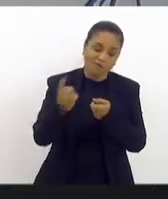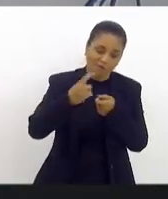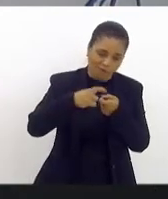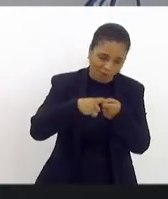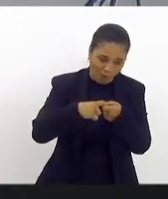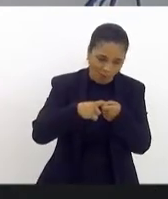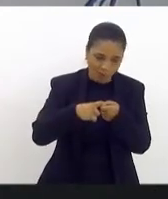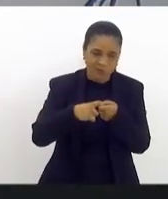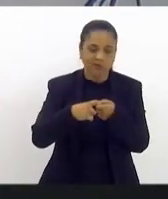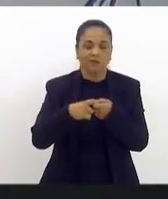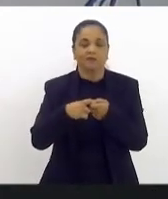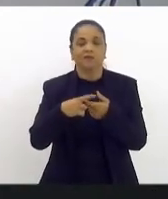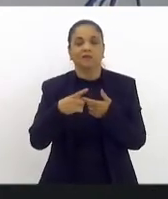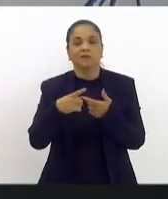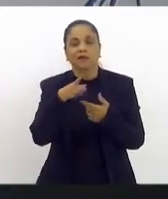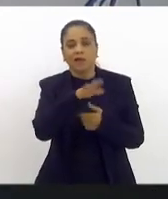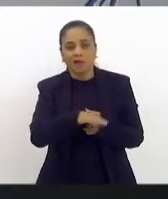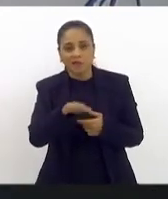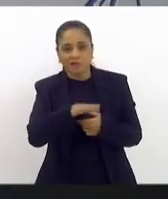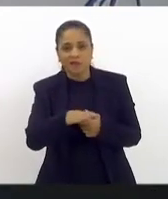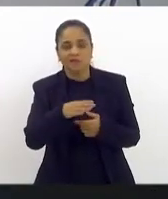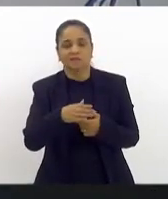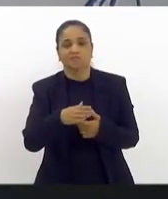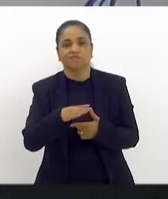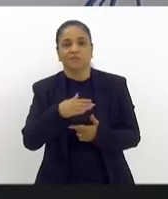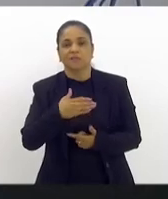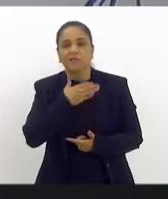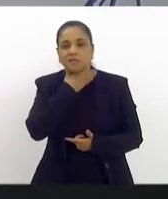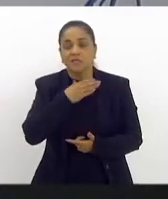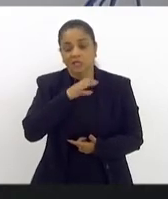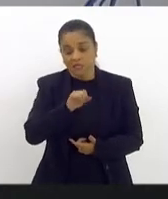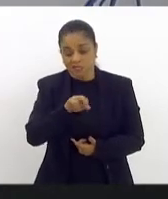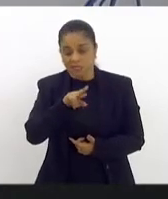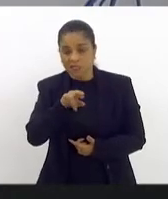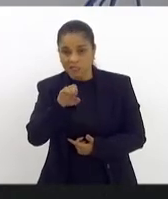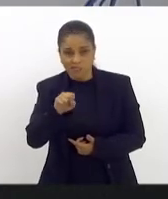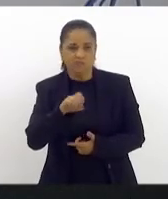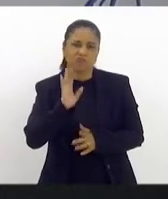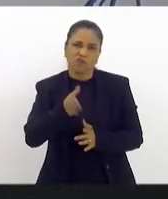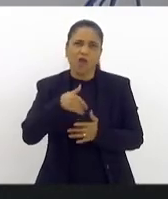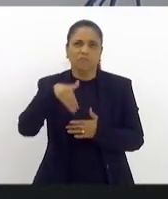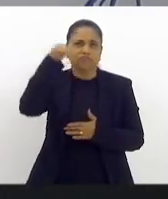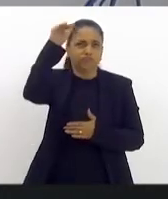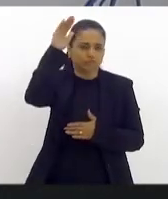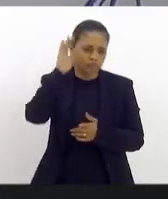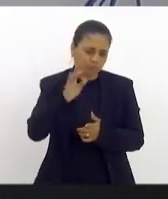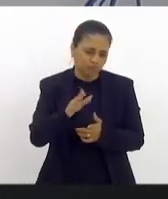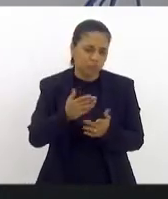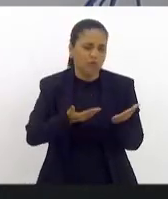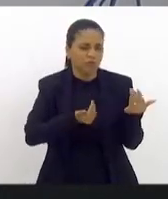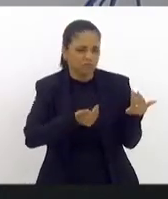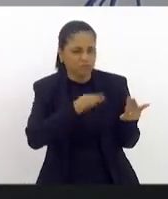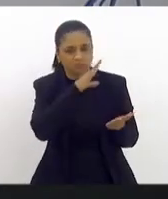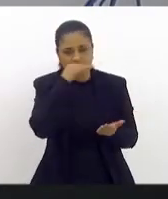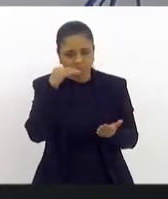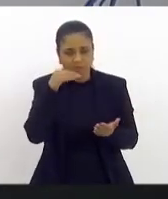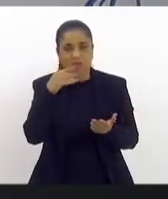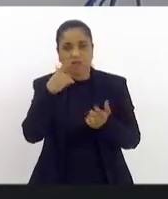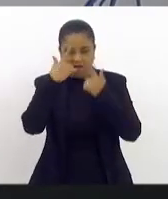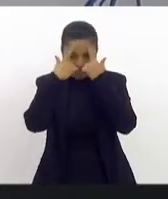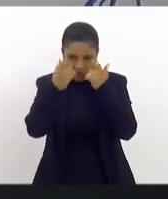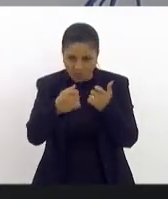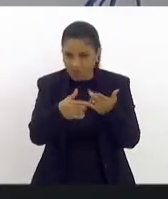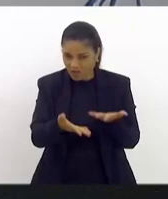em crise ou adolescente, tem uns que já têm até mais de 18 anos, adolescentes com crises agressivos, agredindo